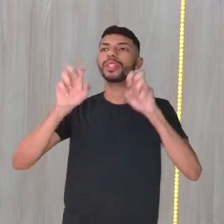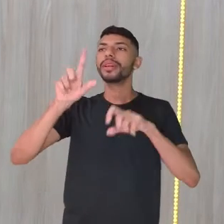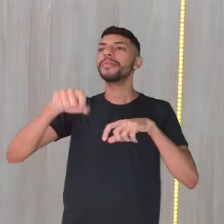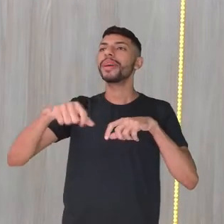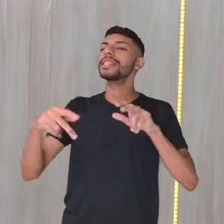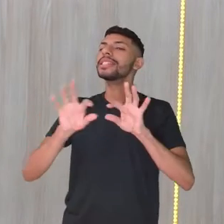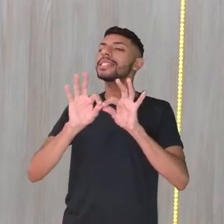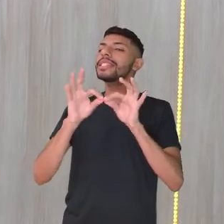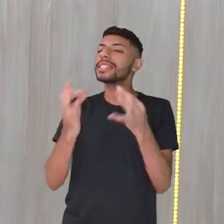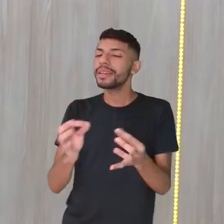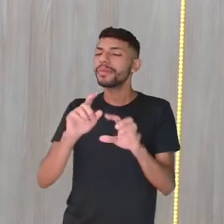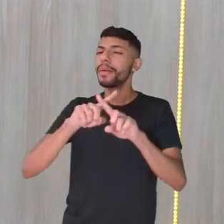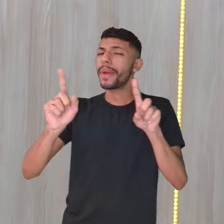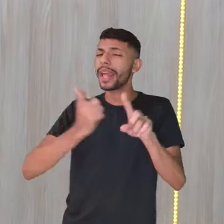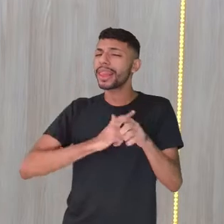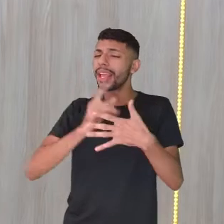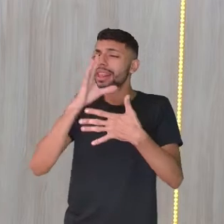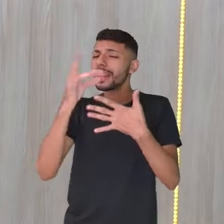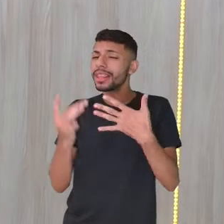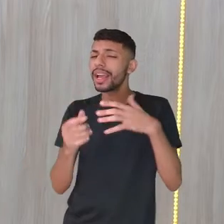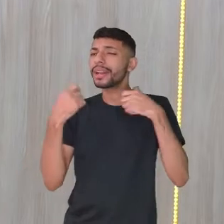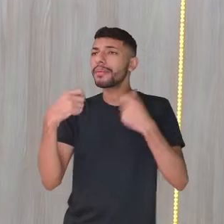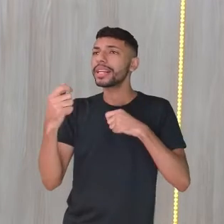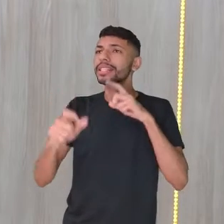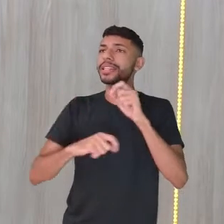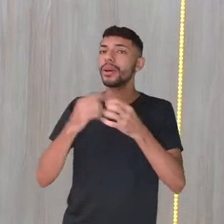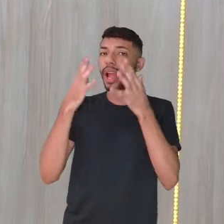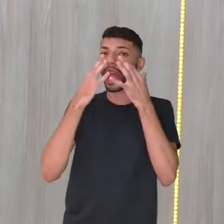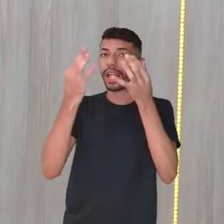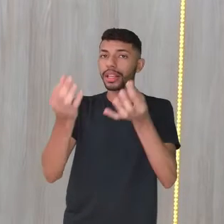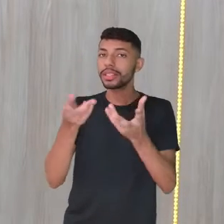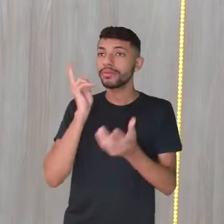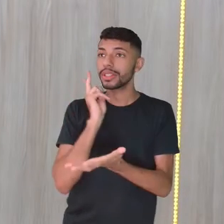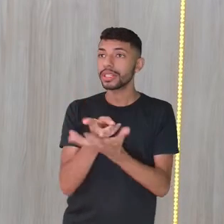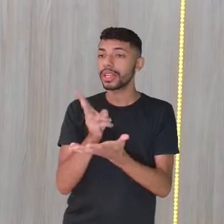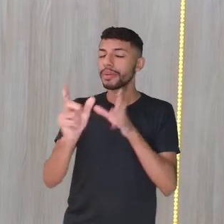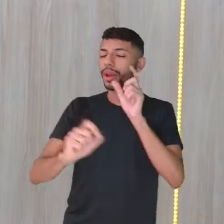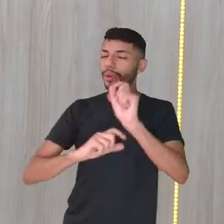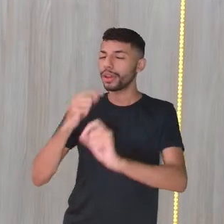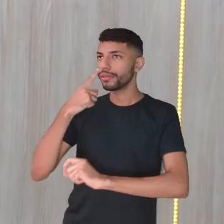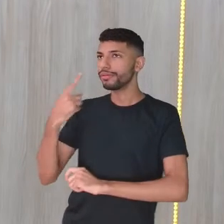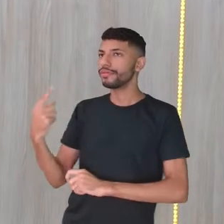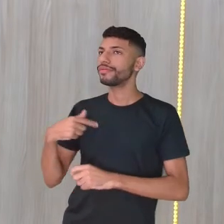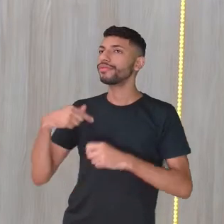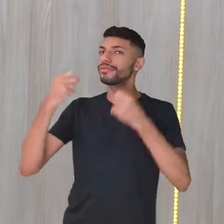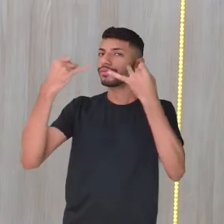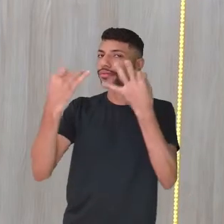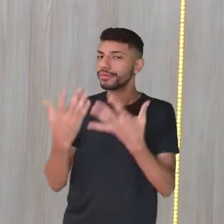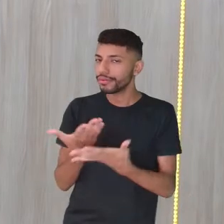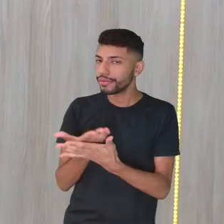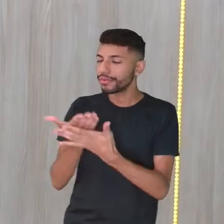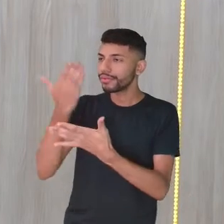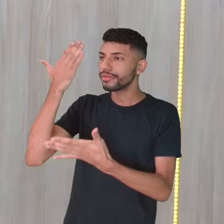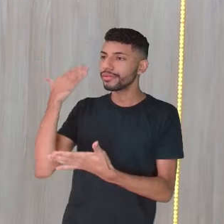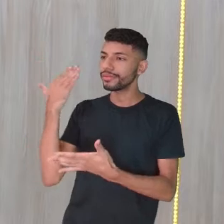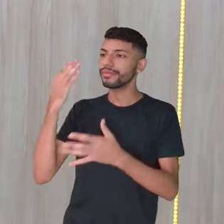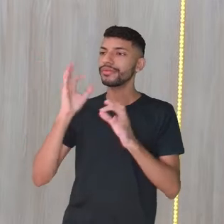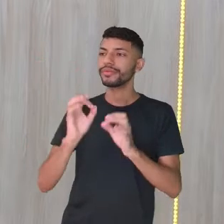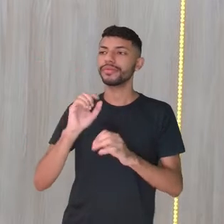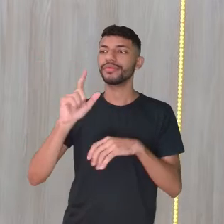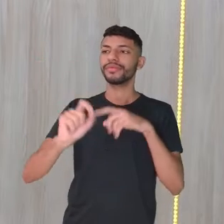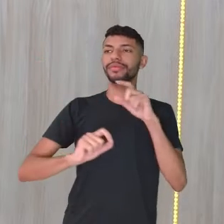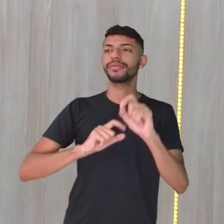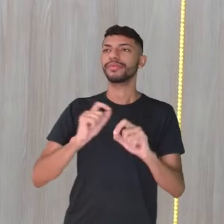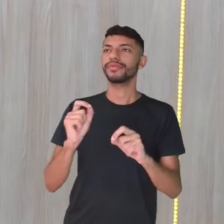simples, mas tem um detalhezinho que você tem que ficar atento sempre. Que é o quê? Que é, como eu falei na aula passada, são os três